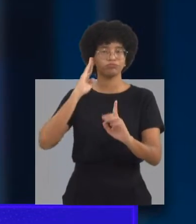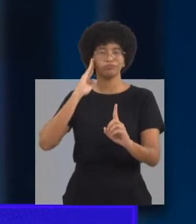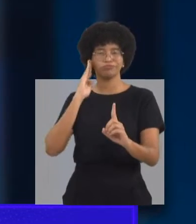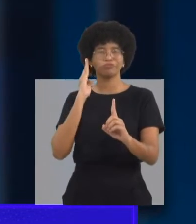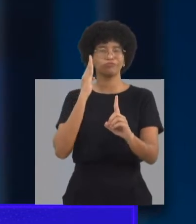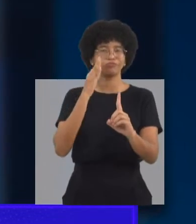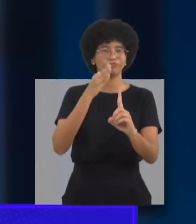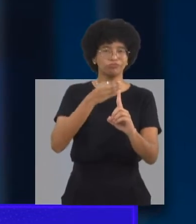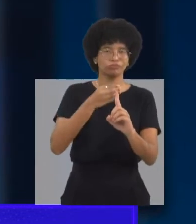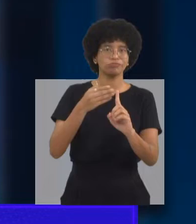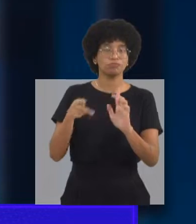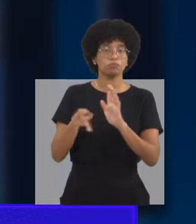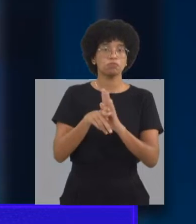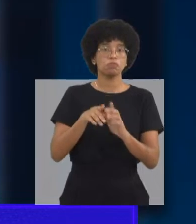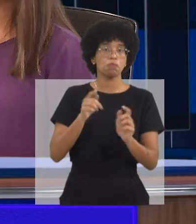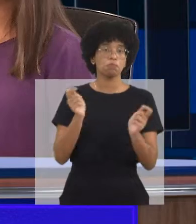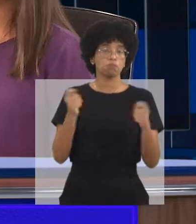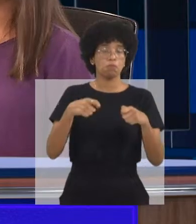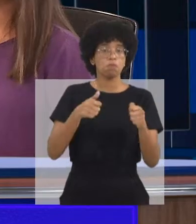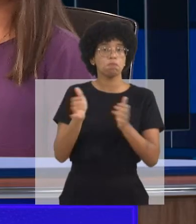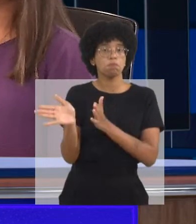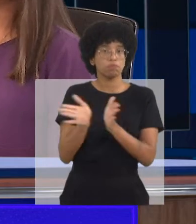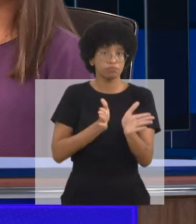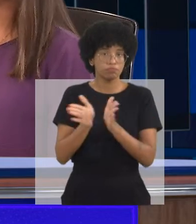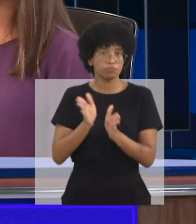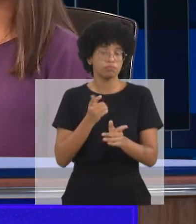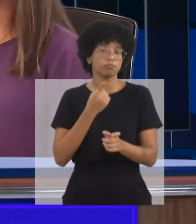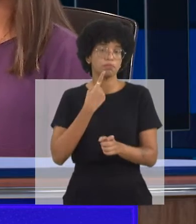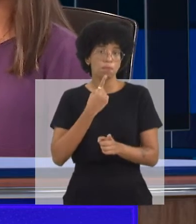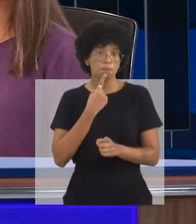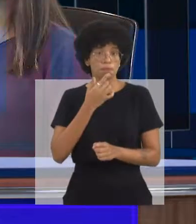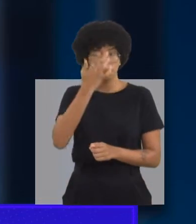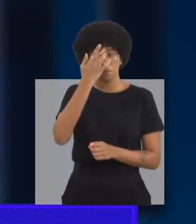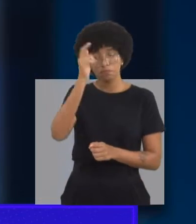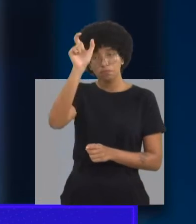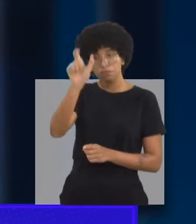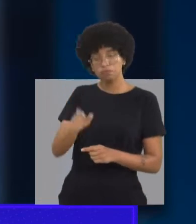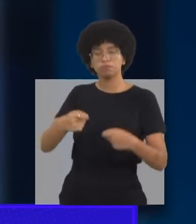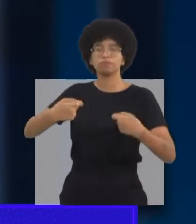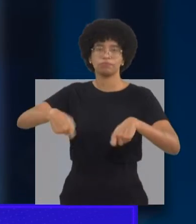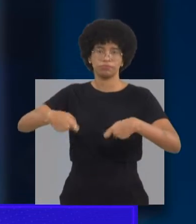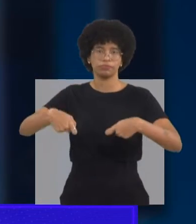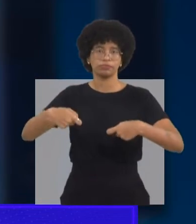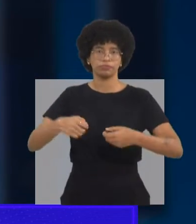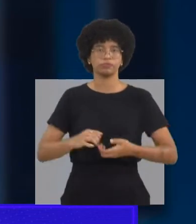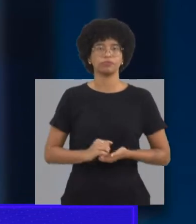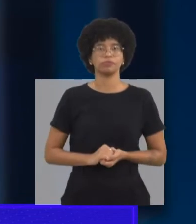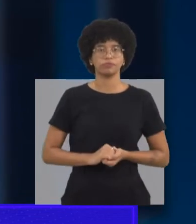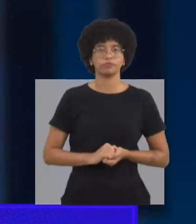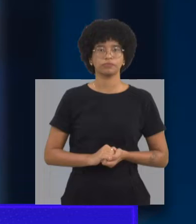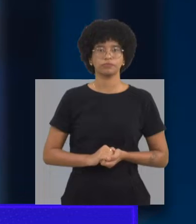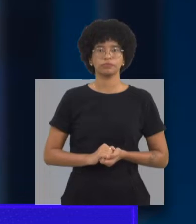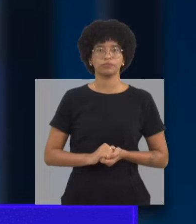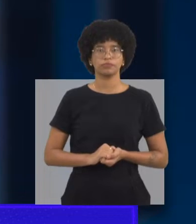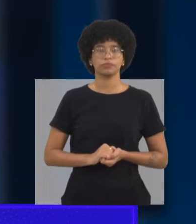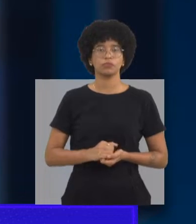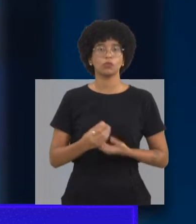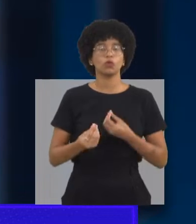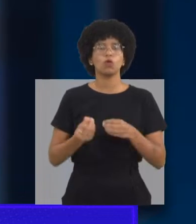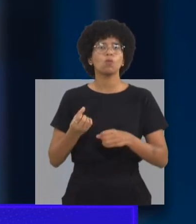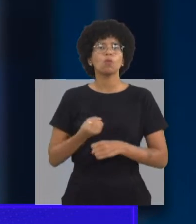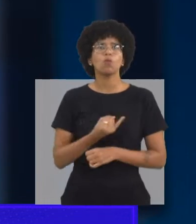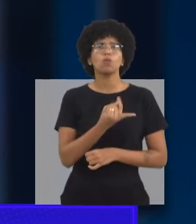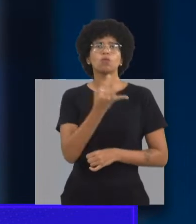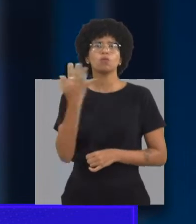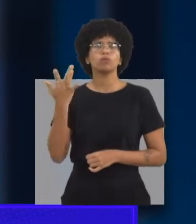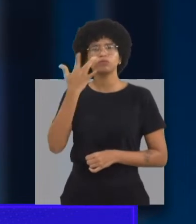dado? Pode sim. 86-999-36-0597. Você pode